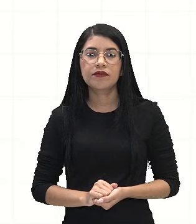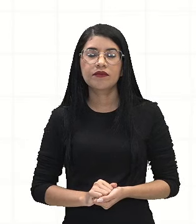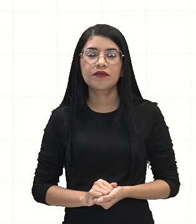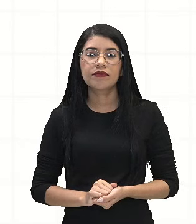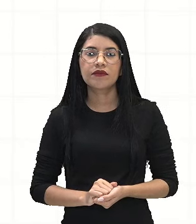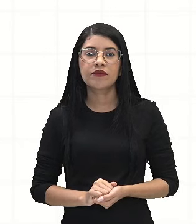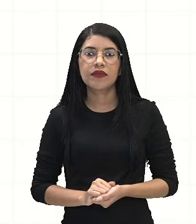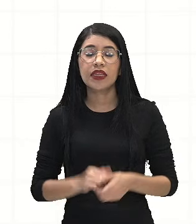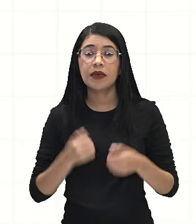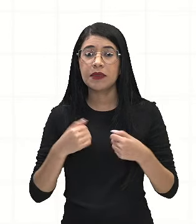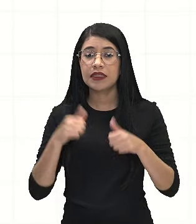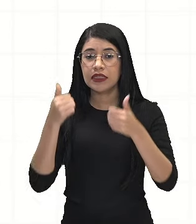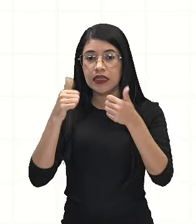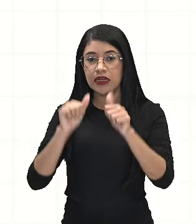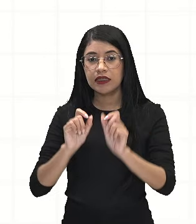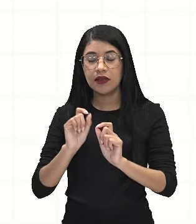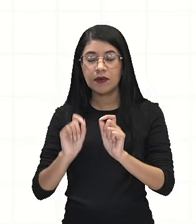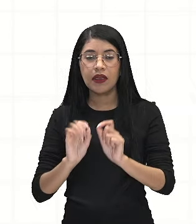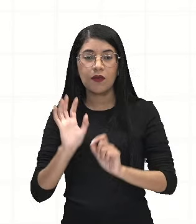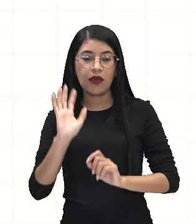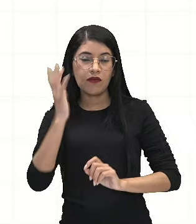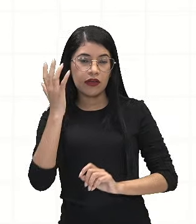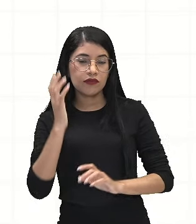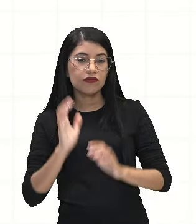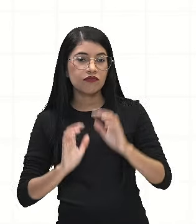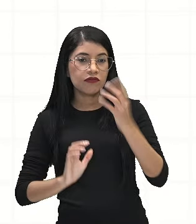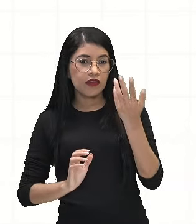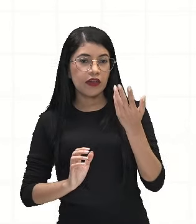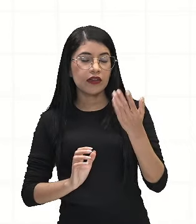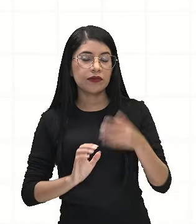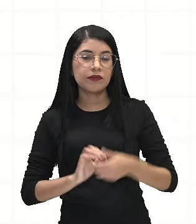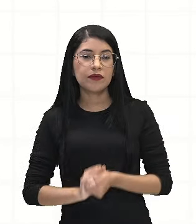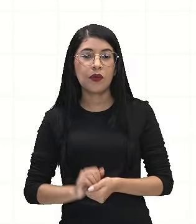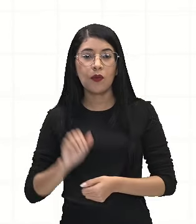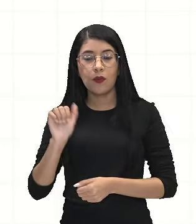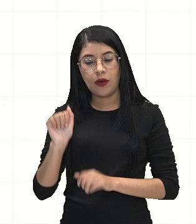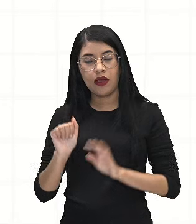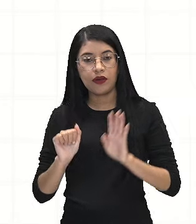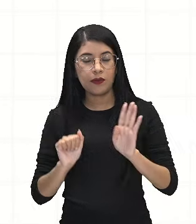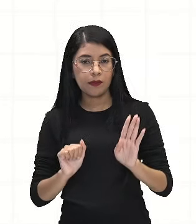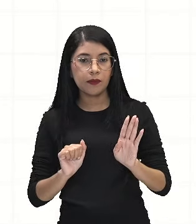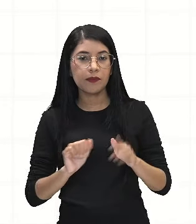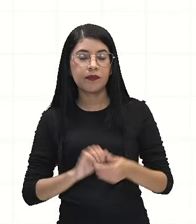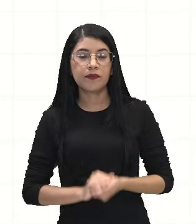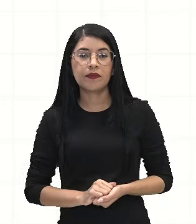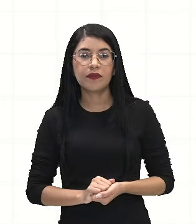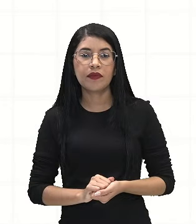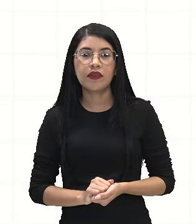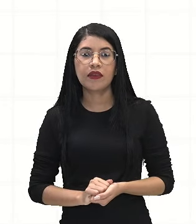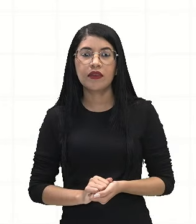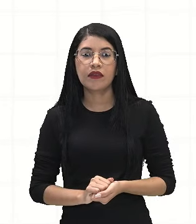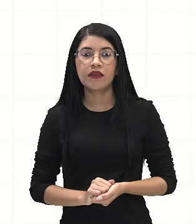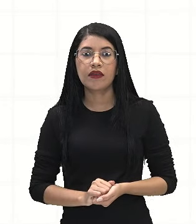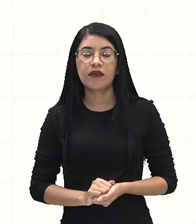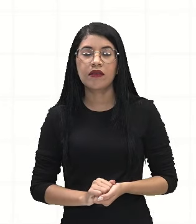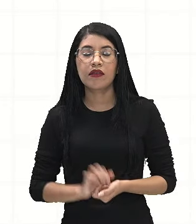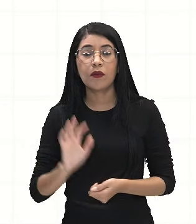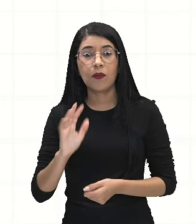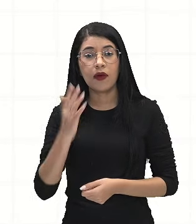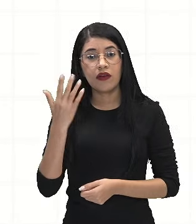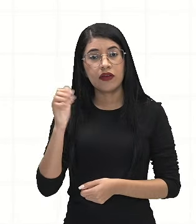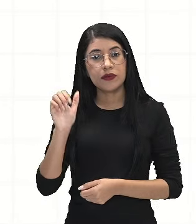temos que analisar os possíveis eventos desse problema. Então, um evento que a gente vai chamar de A,